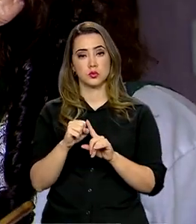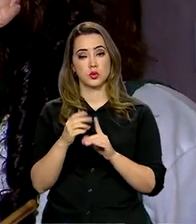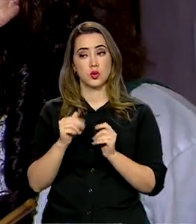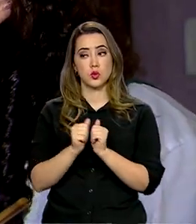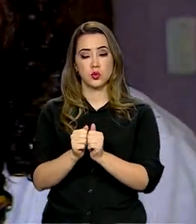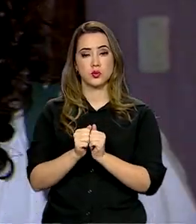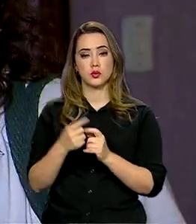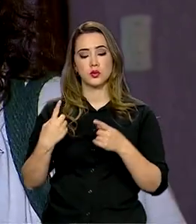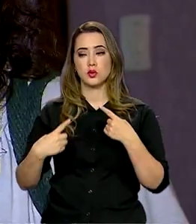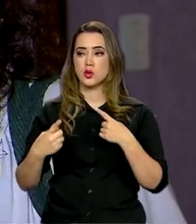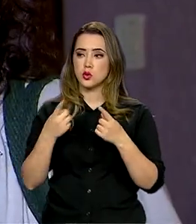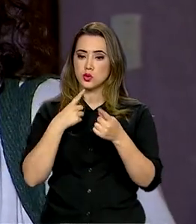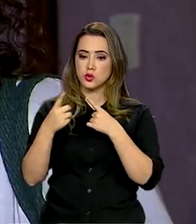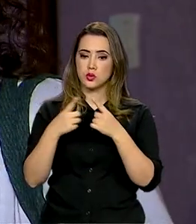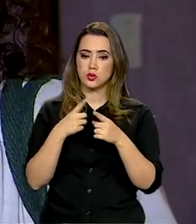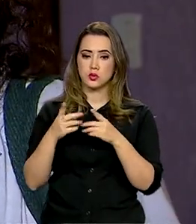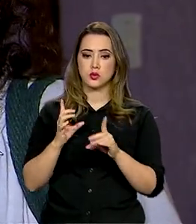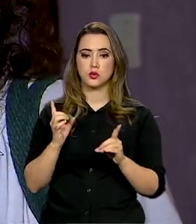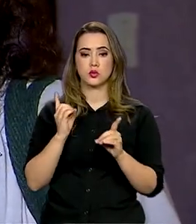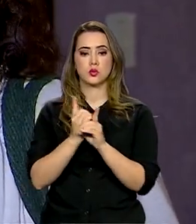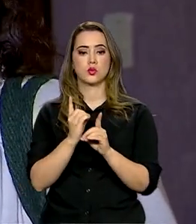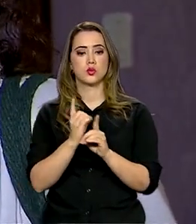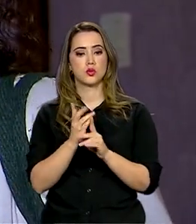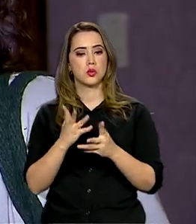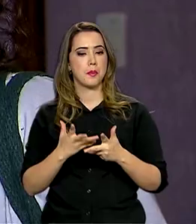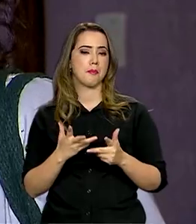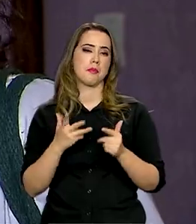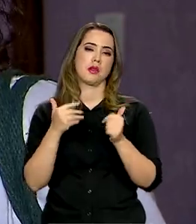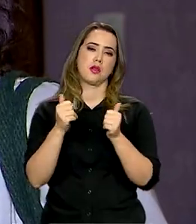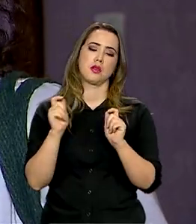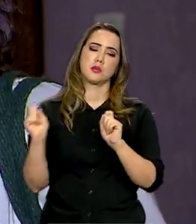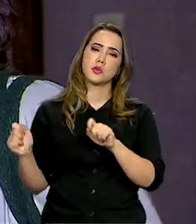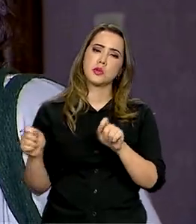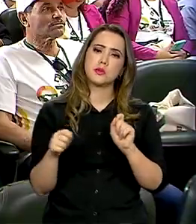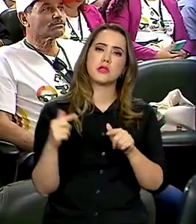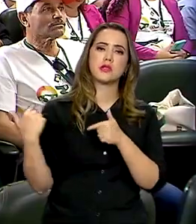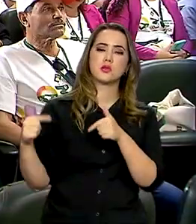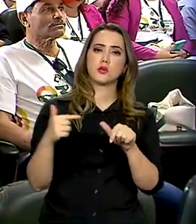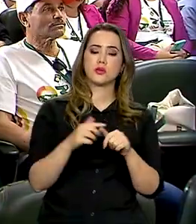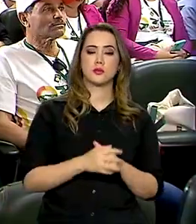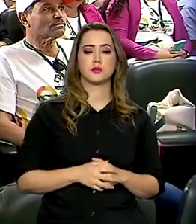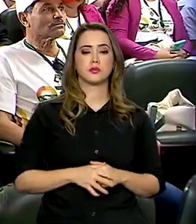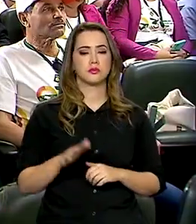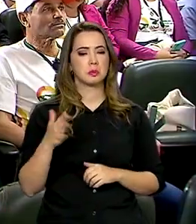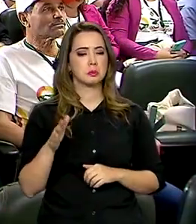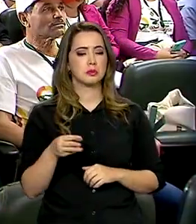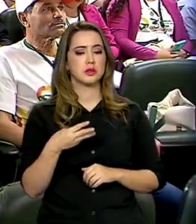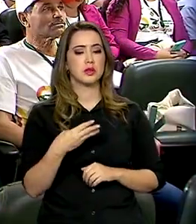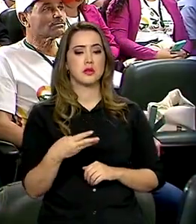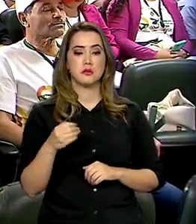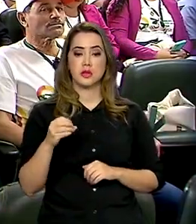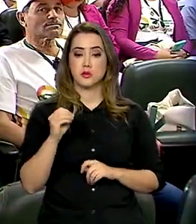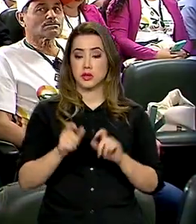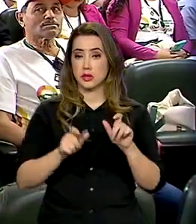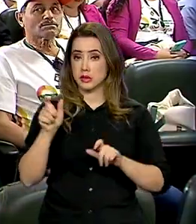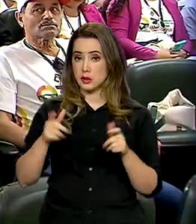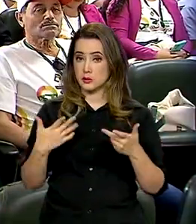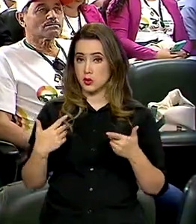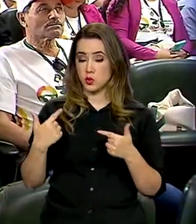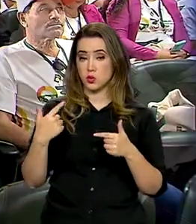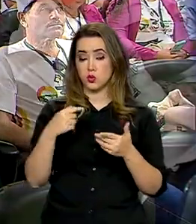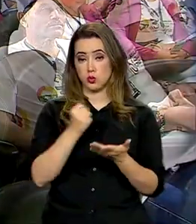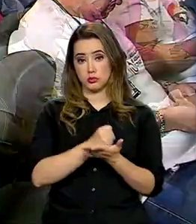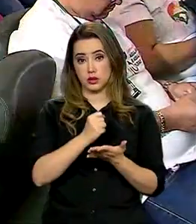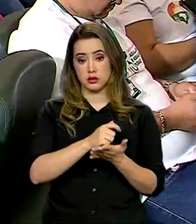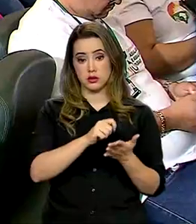discutir, e conversar e achar meios melhores de a gente trabalhar. Cerca de 300 delegados assalariados do